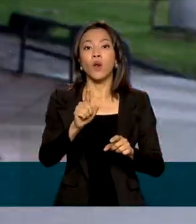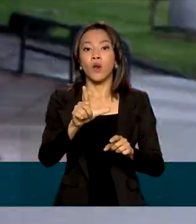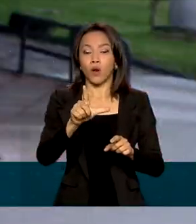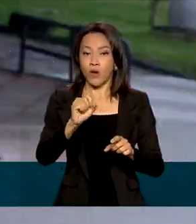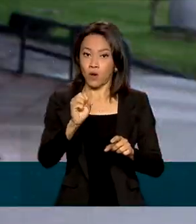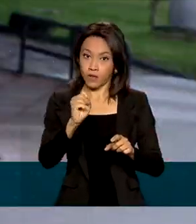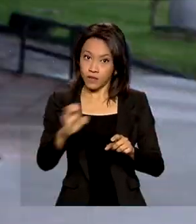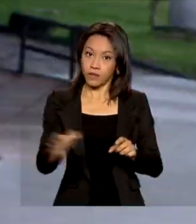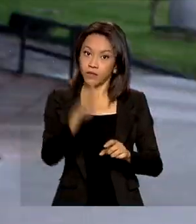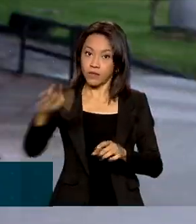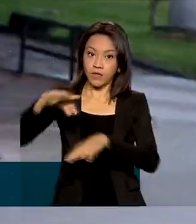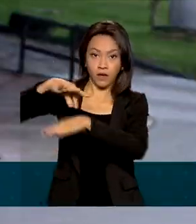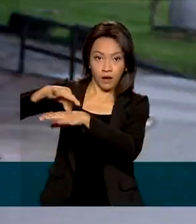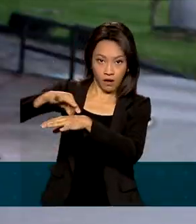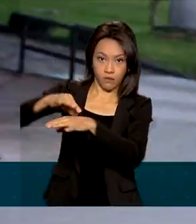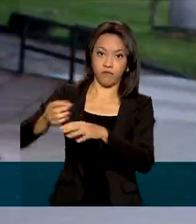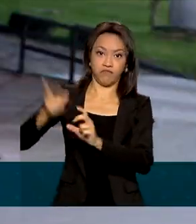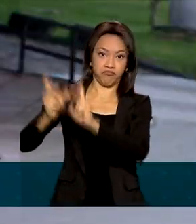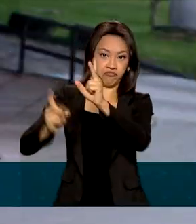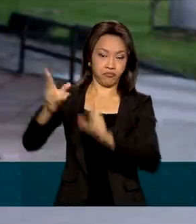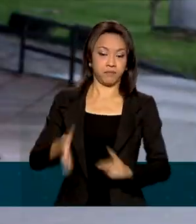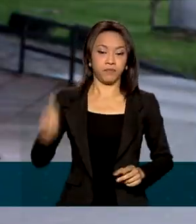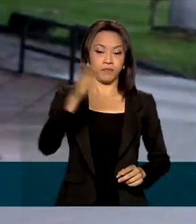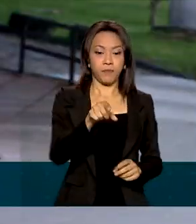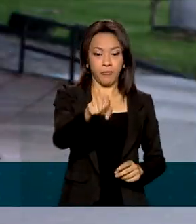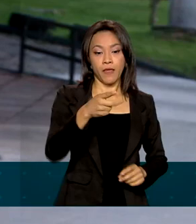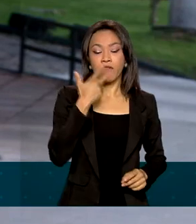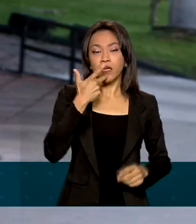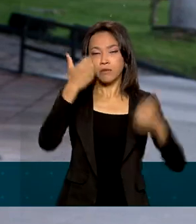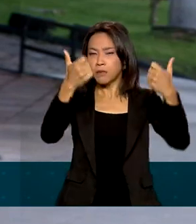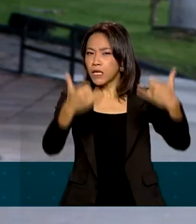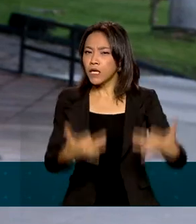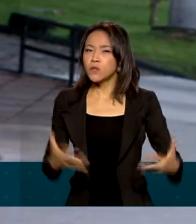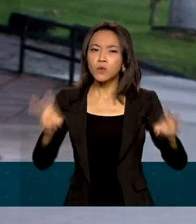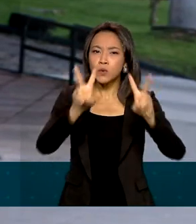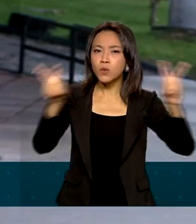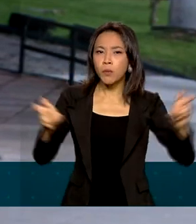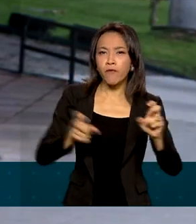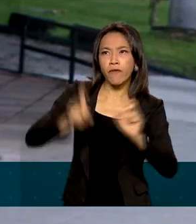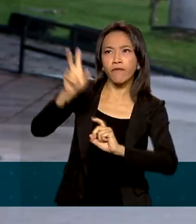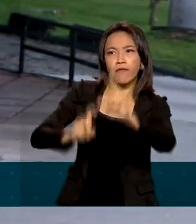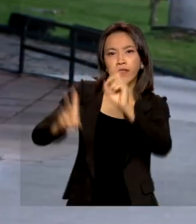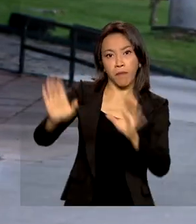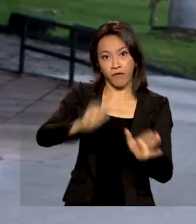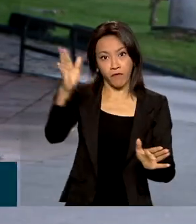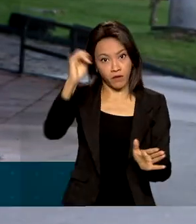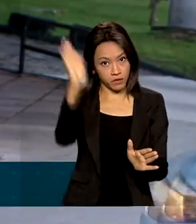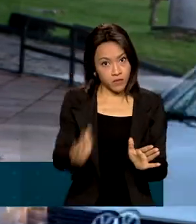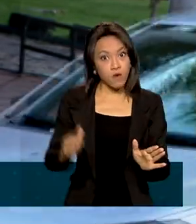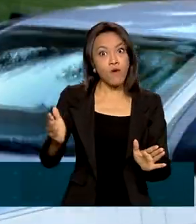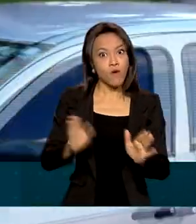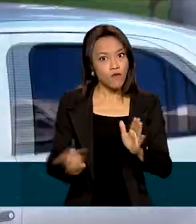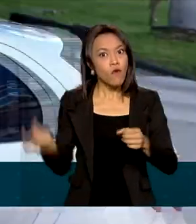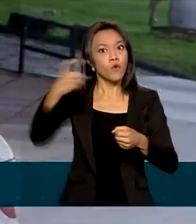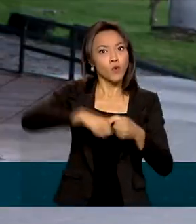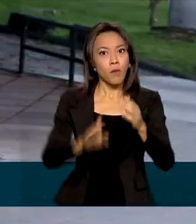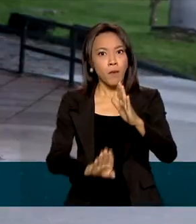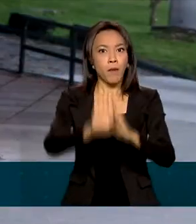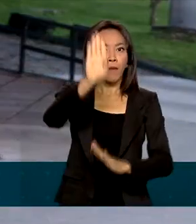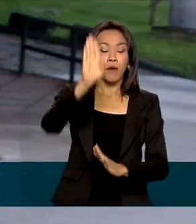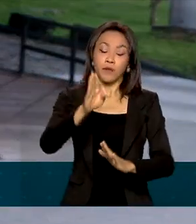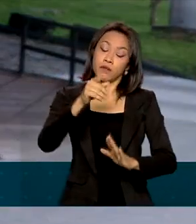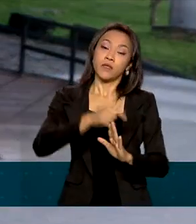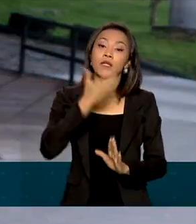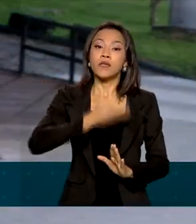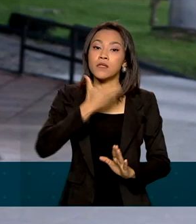Com este cenário, a participação do agronegócio nas exportações brasileiras voltou a subir. Só em dezembro de 2021, as